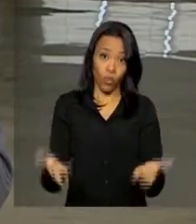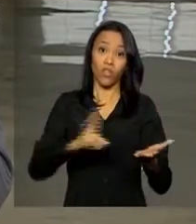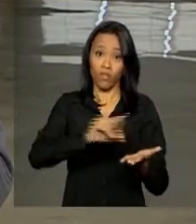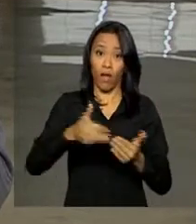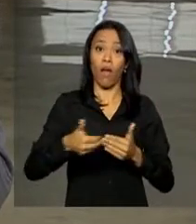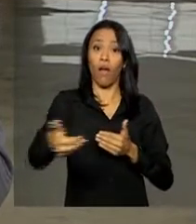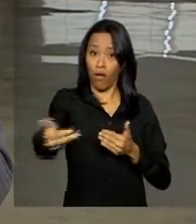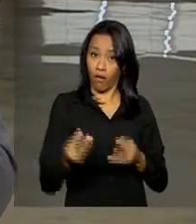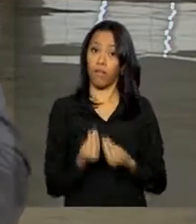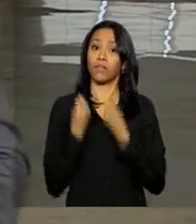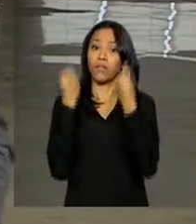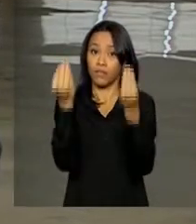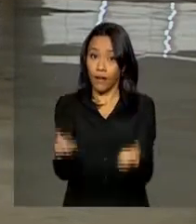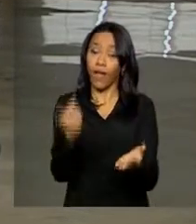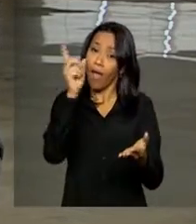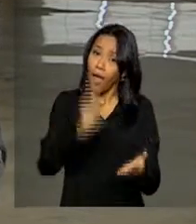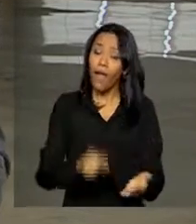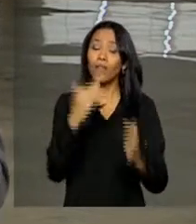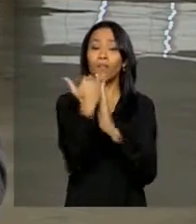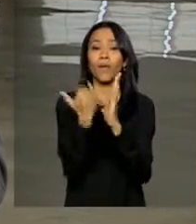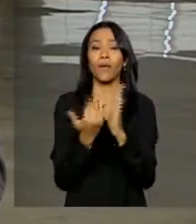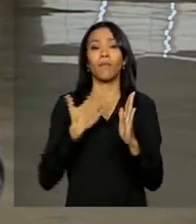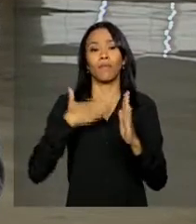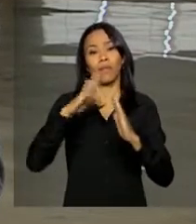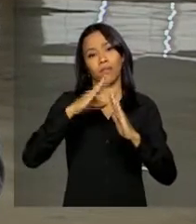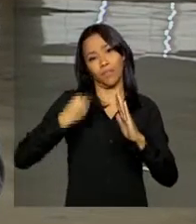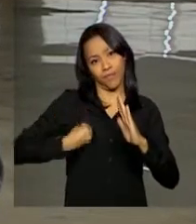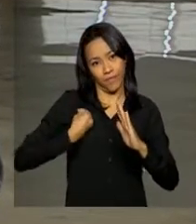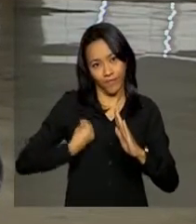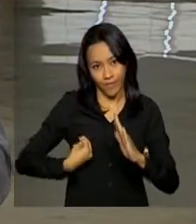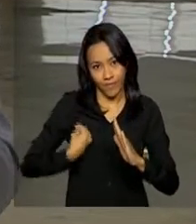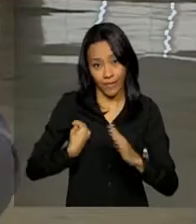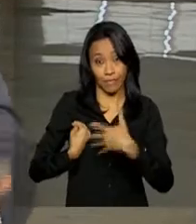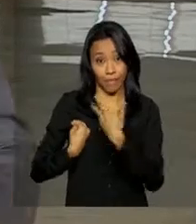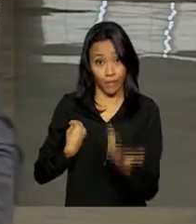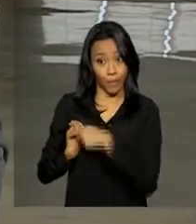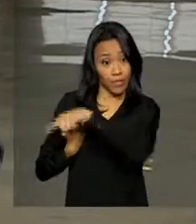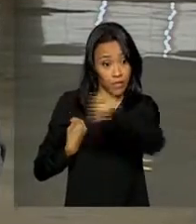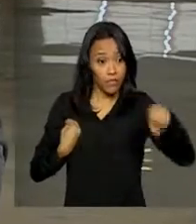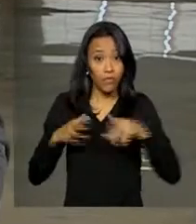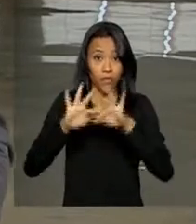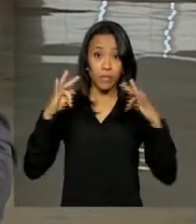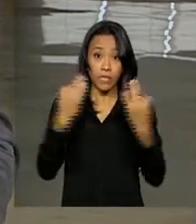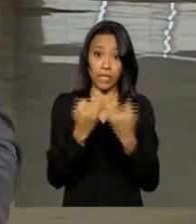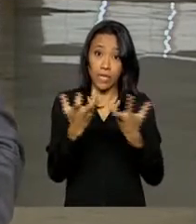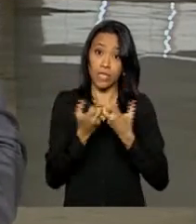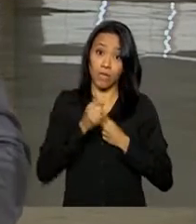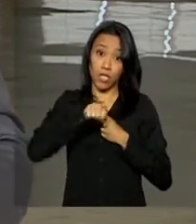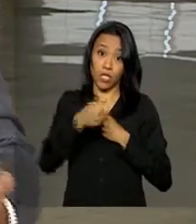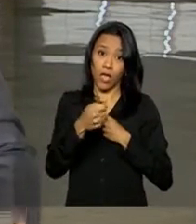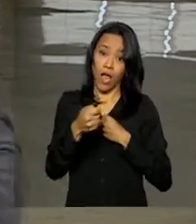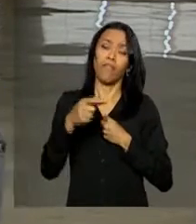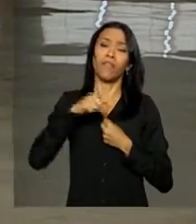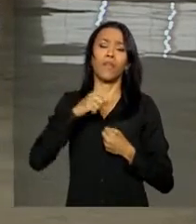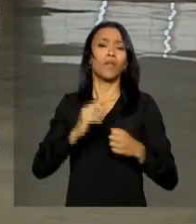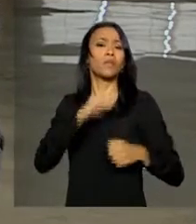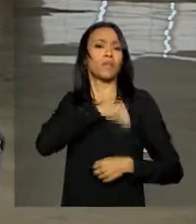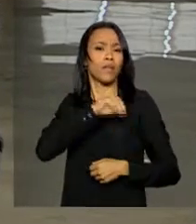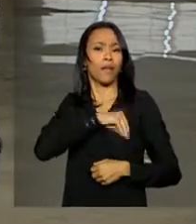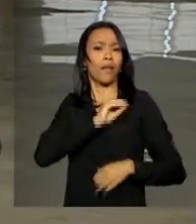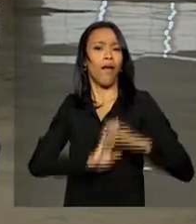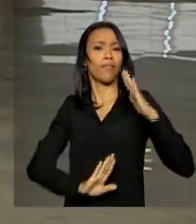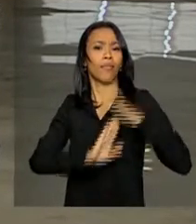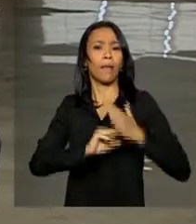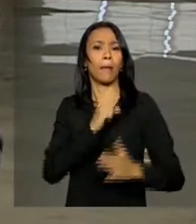parte do programa Minha Casa Minha Vida. As famílias que vão receber as chaves possuem renda mensal de até